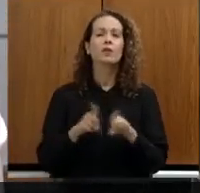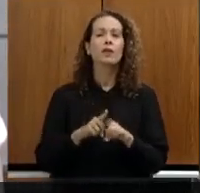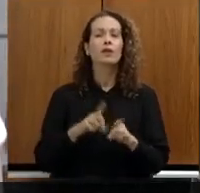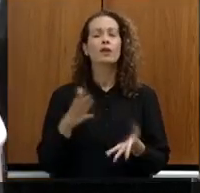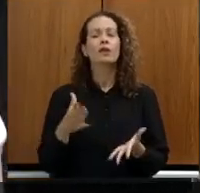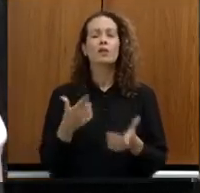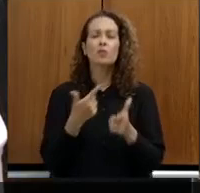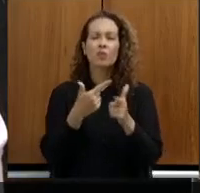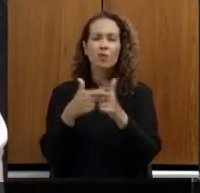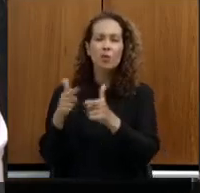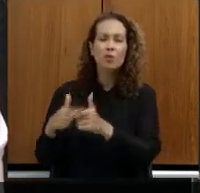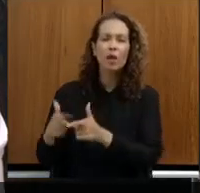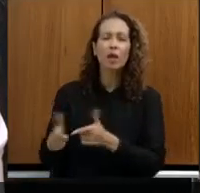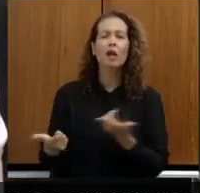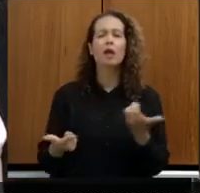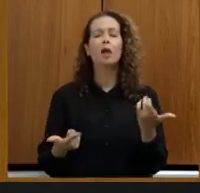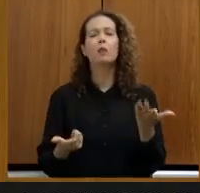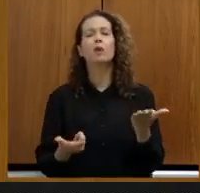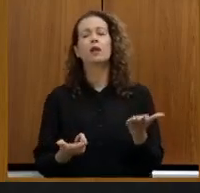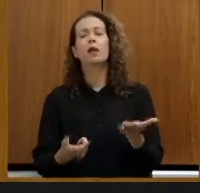problema, crise hídrica,